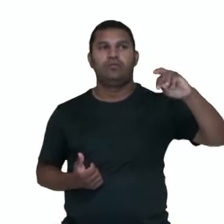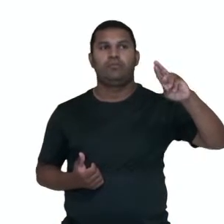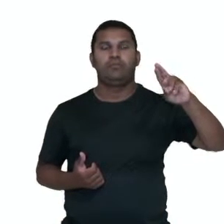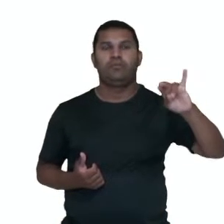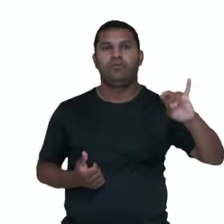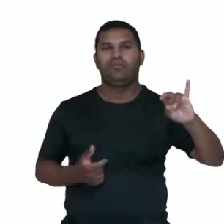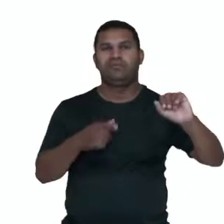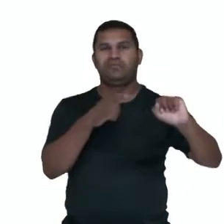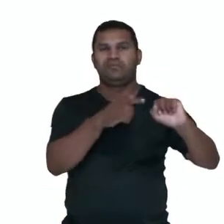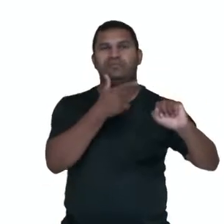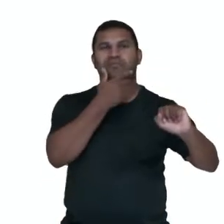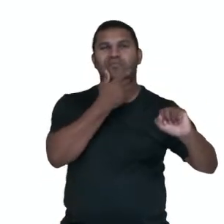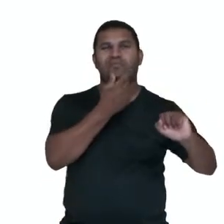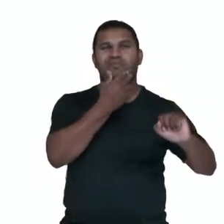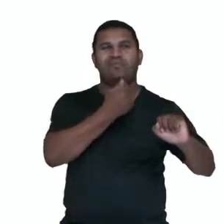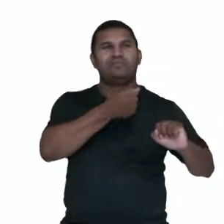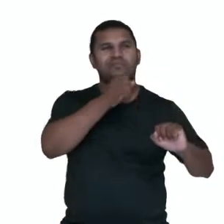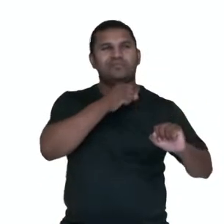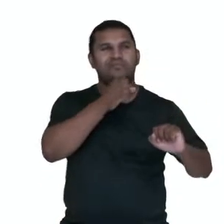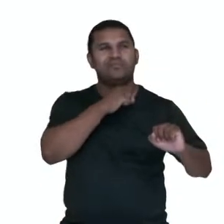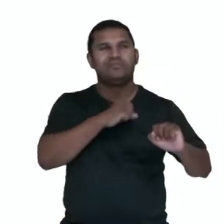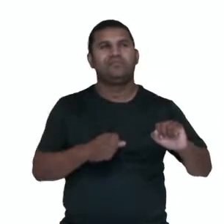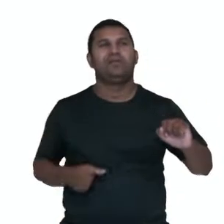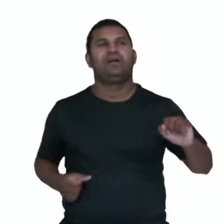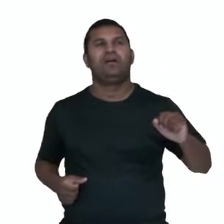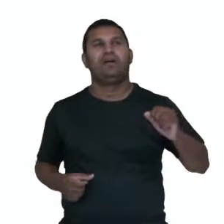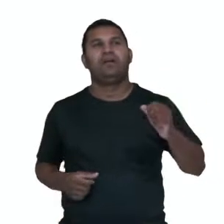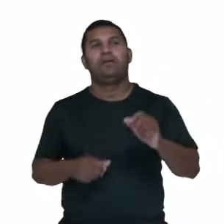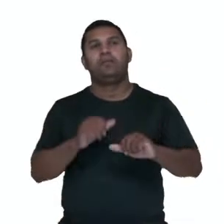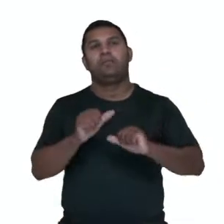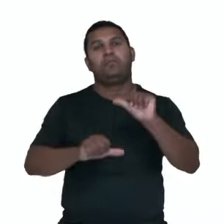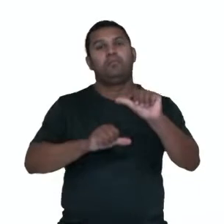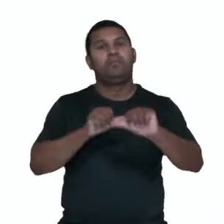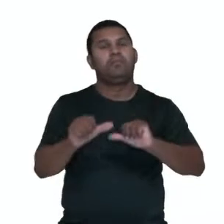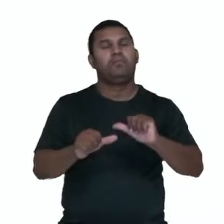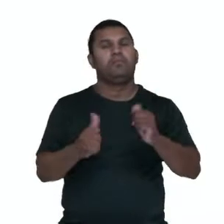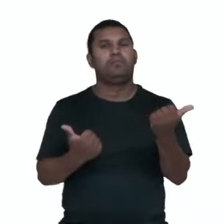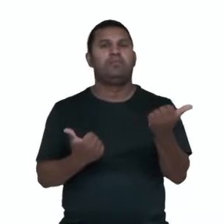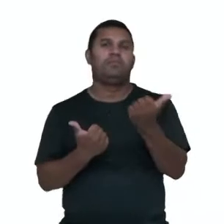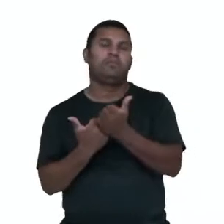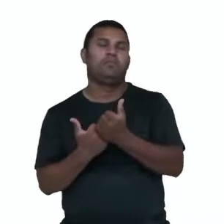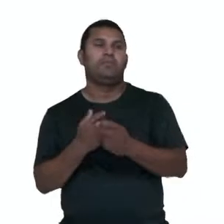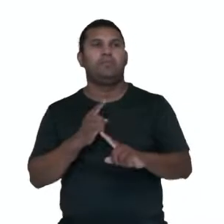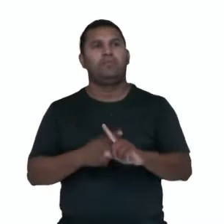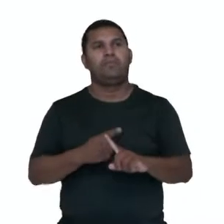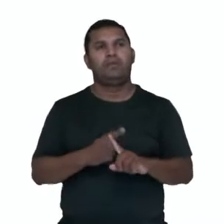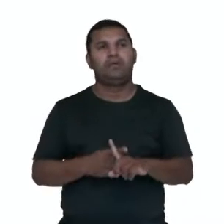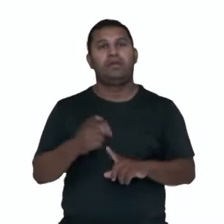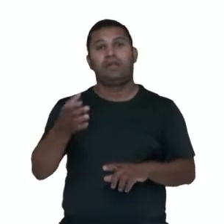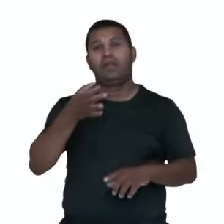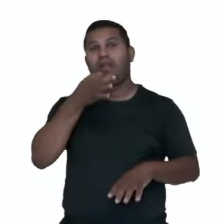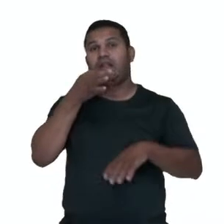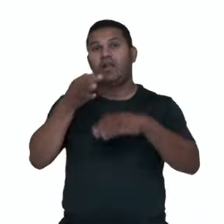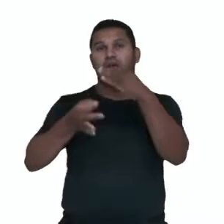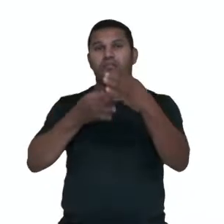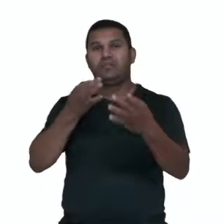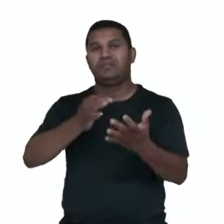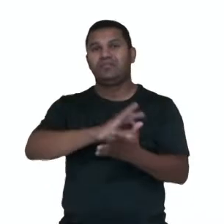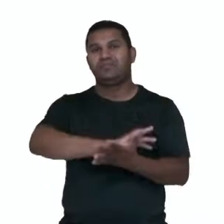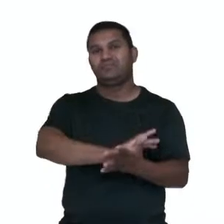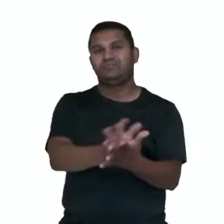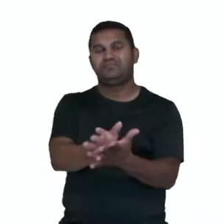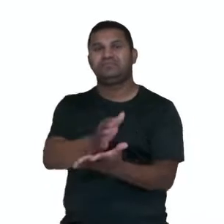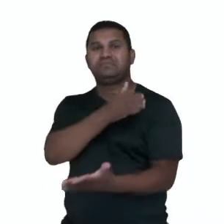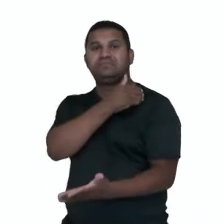participou de sete Olimpíadas, comunicou nesta quinta-feira que foi escolhida como presidente do comitê organizador de Tóquio